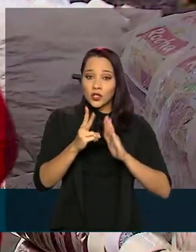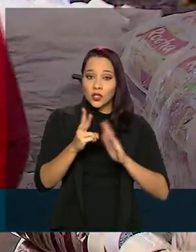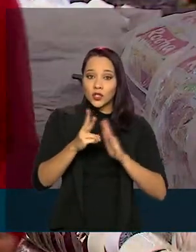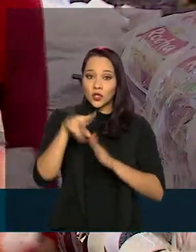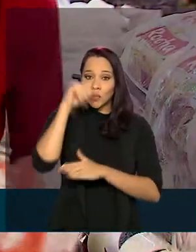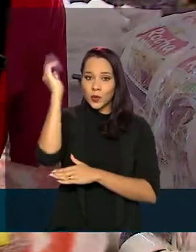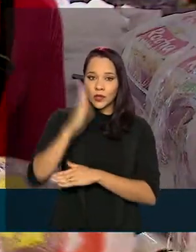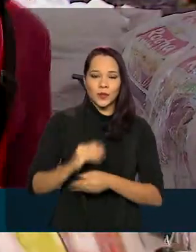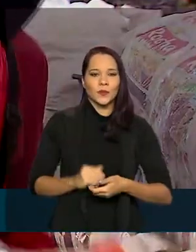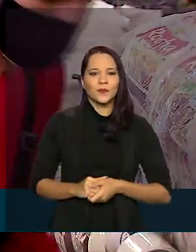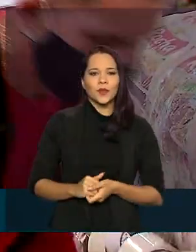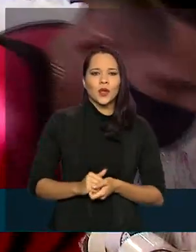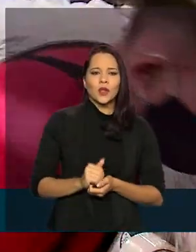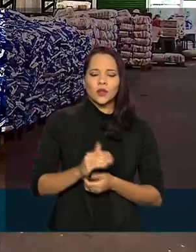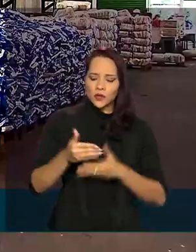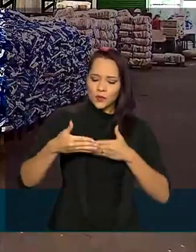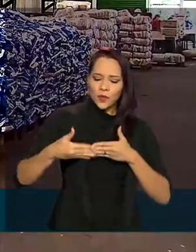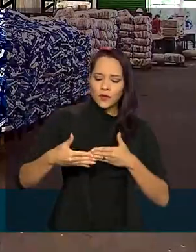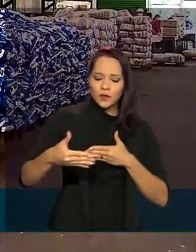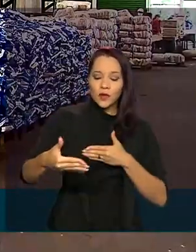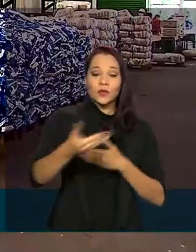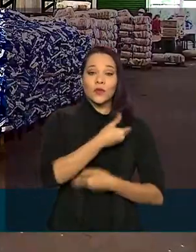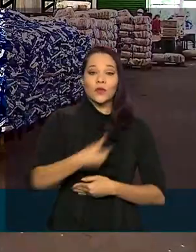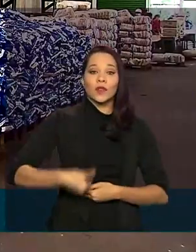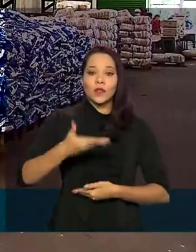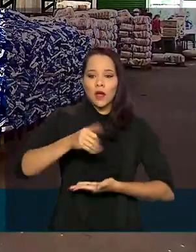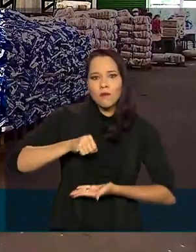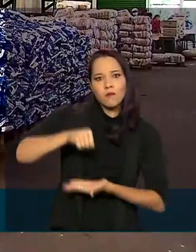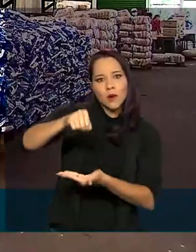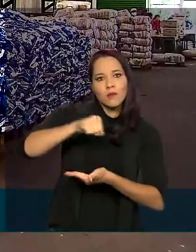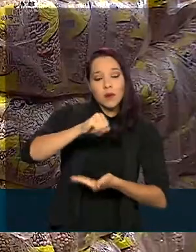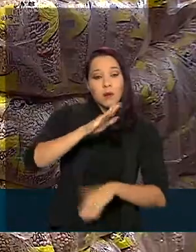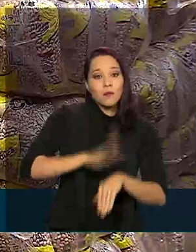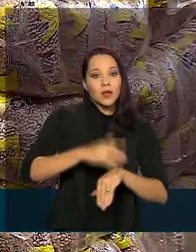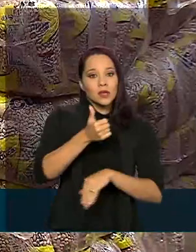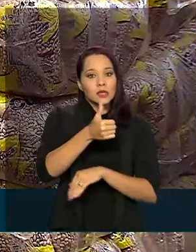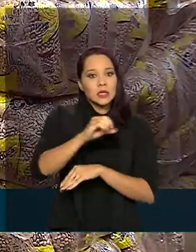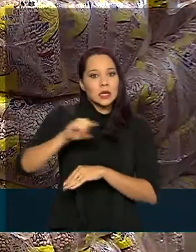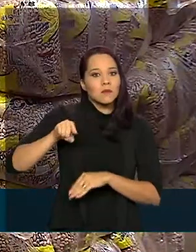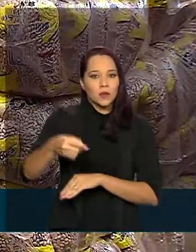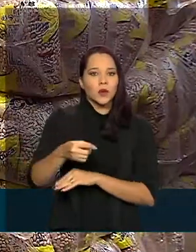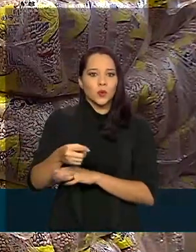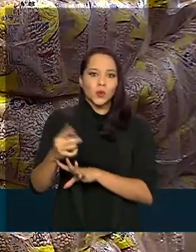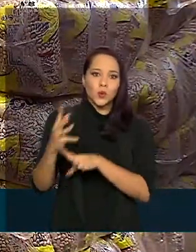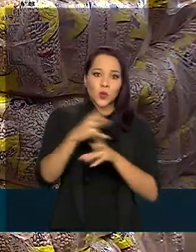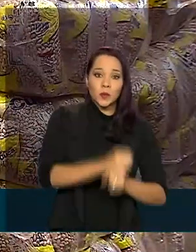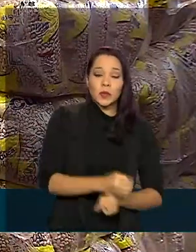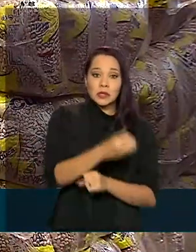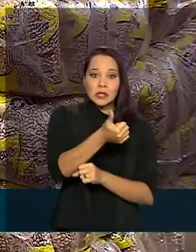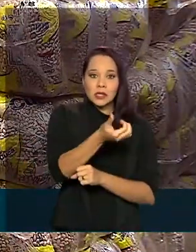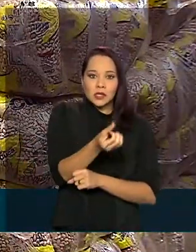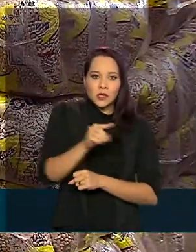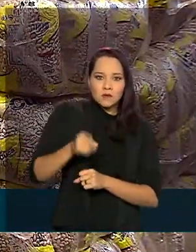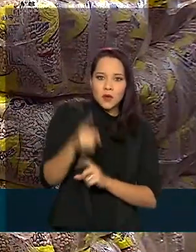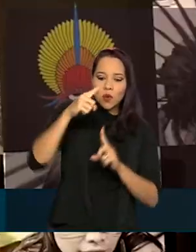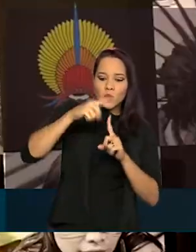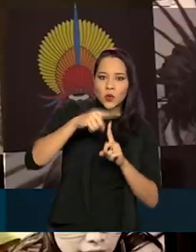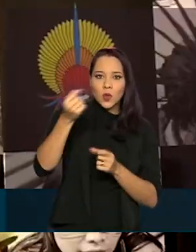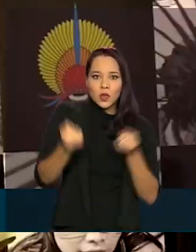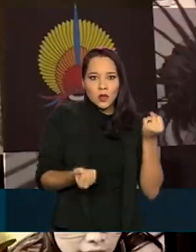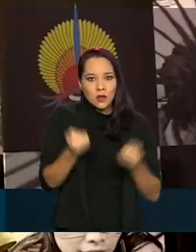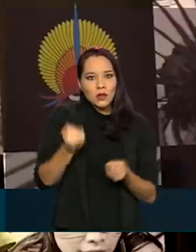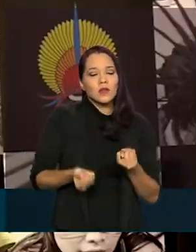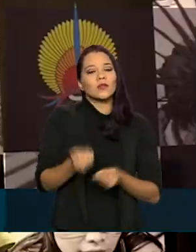próximos dias, o governo quer distribuir mais 100 mil cestas, chegando a quase 16 mil toneladas de comida.